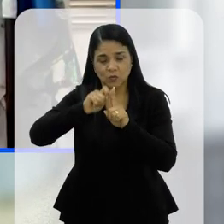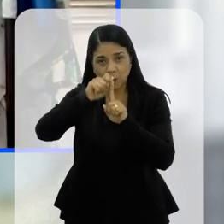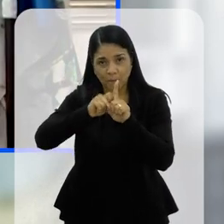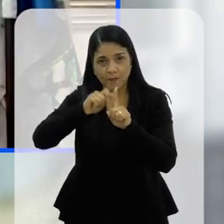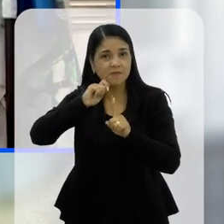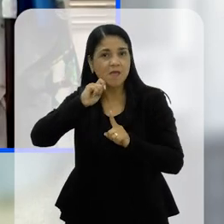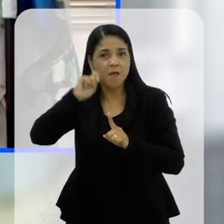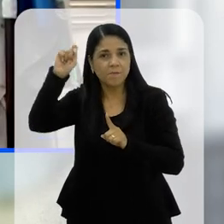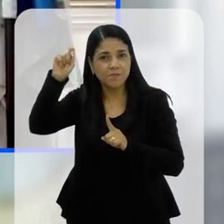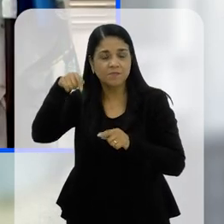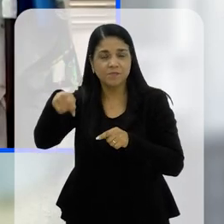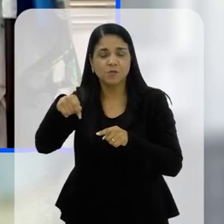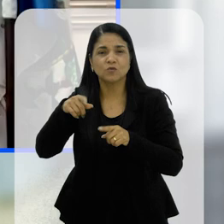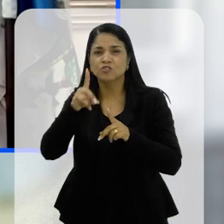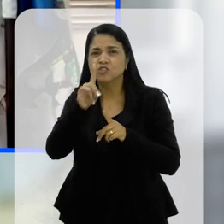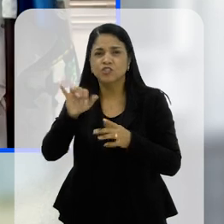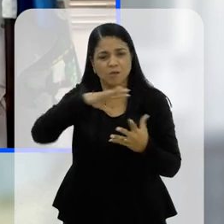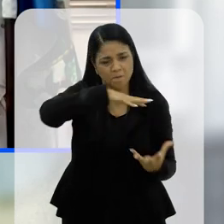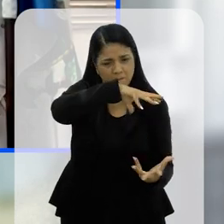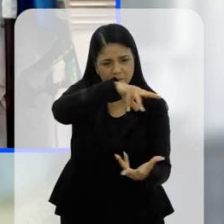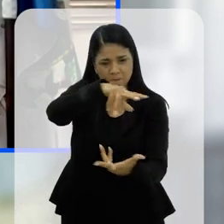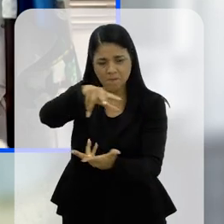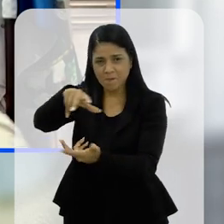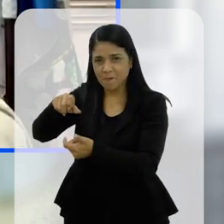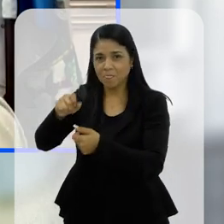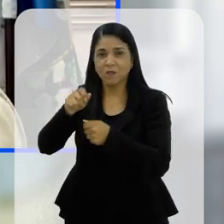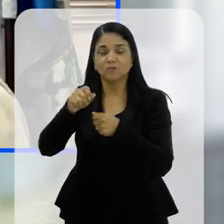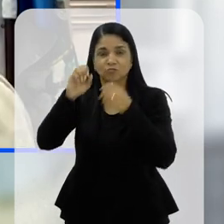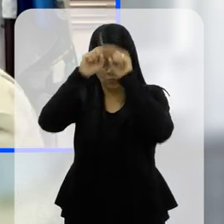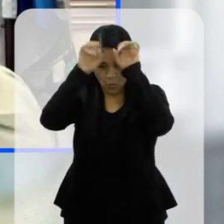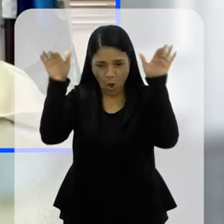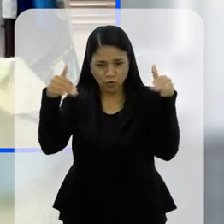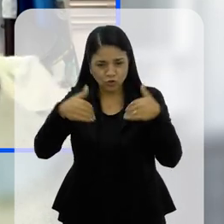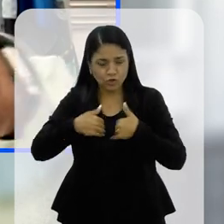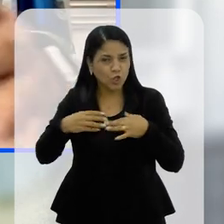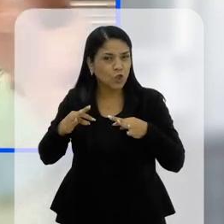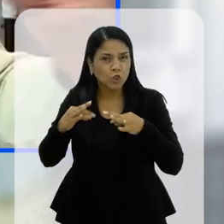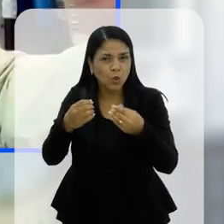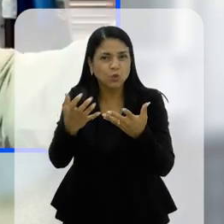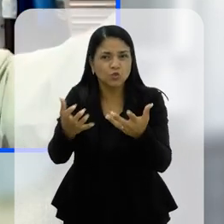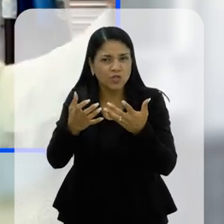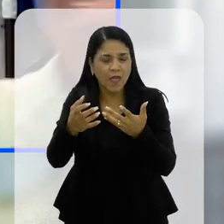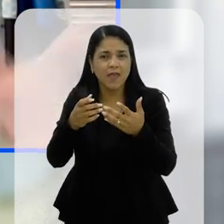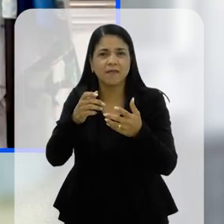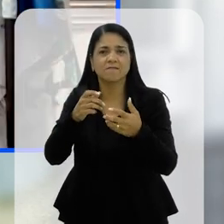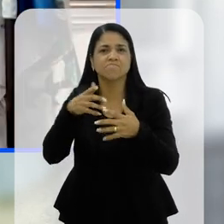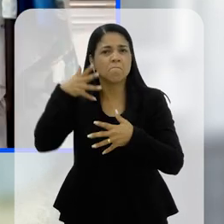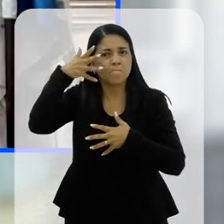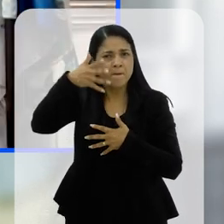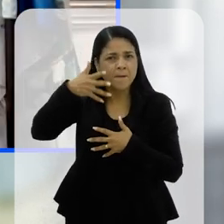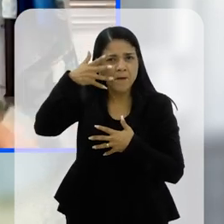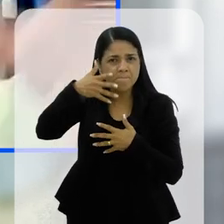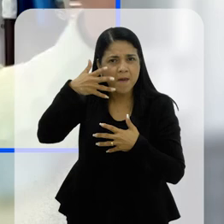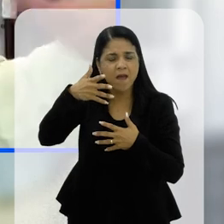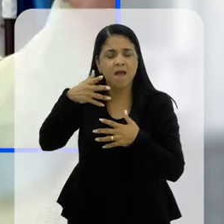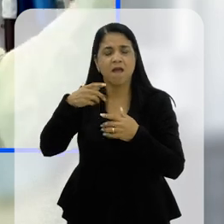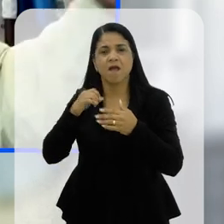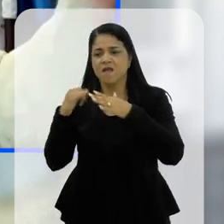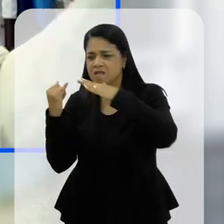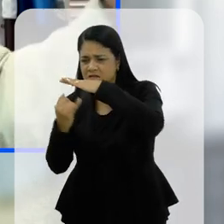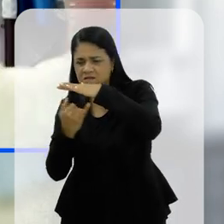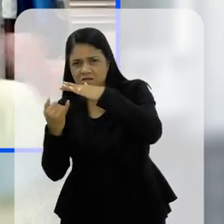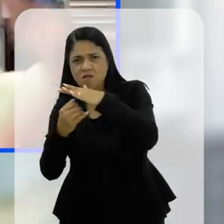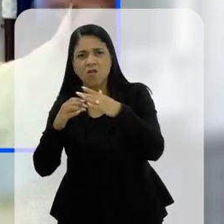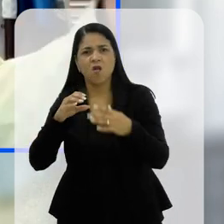de abril, dia internacional, abril dos autistas, ele abre palavra para todos que querem falar, para todas